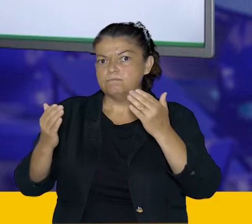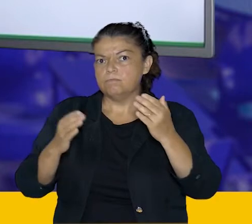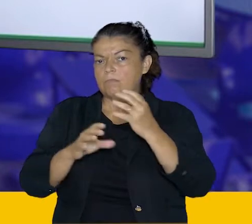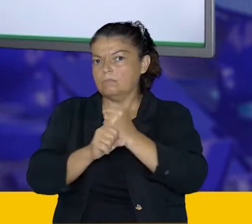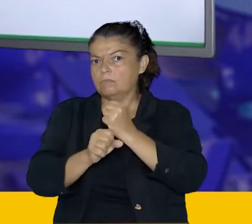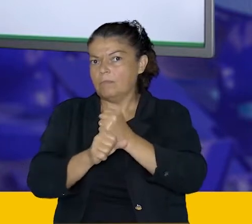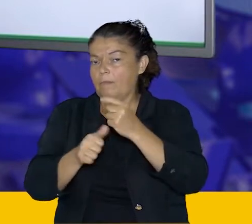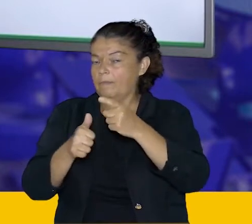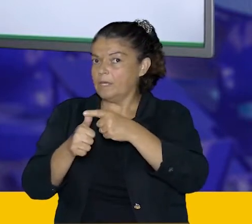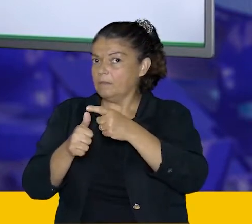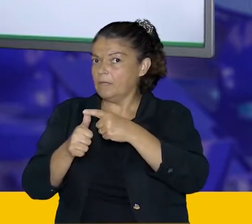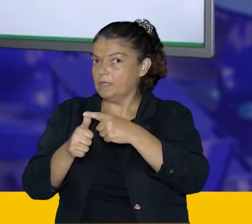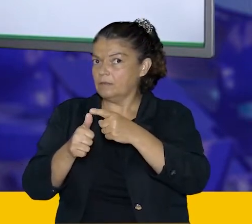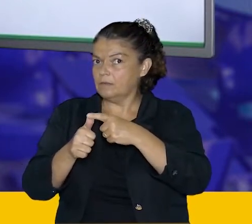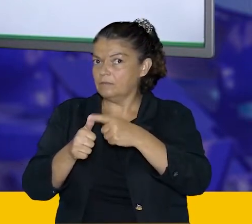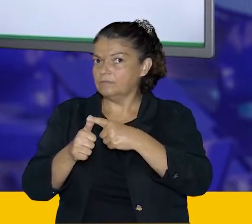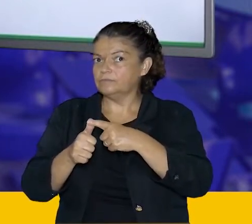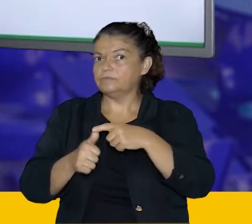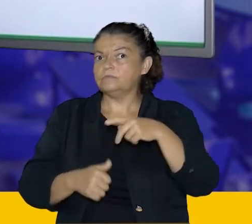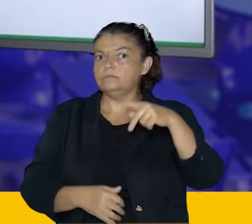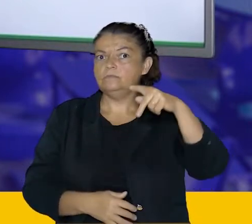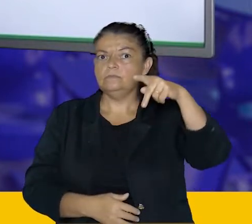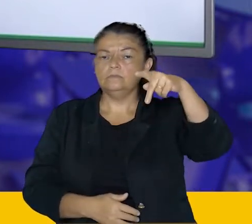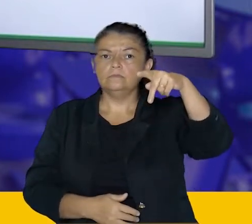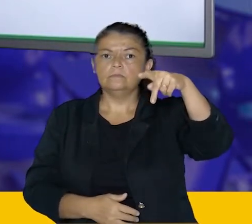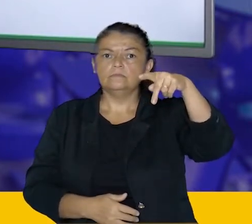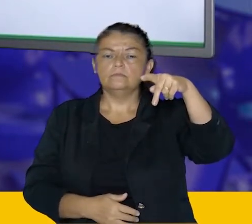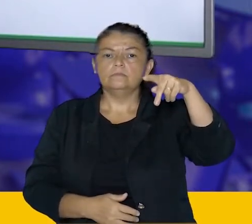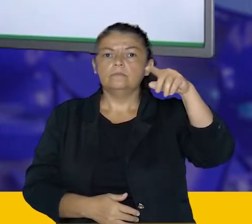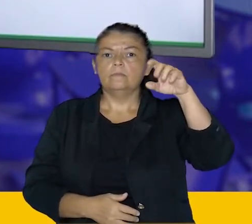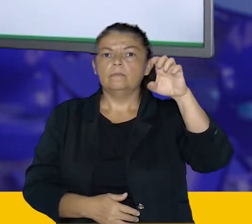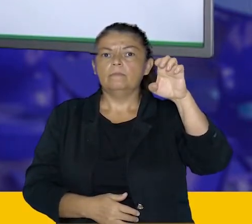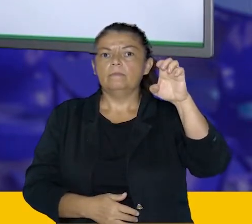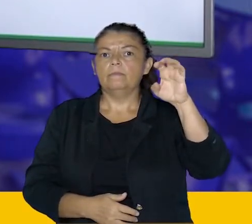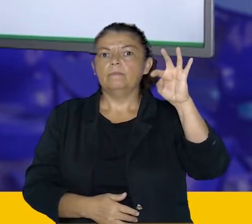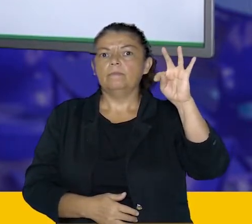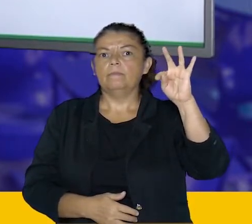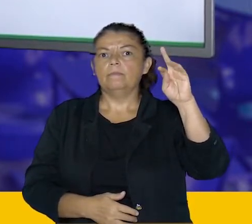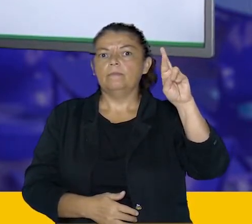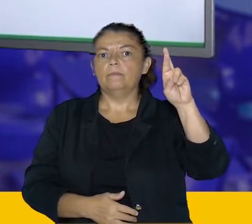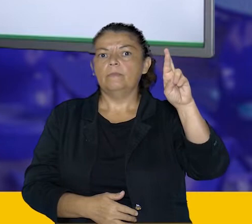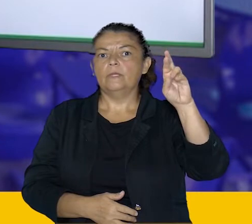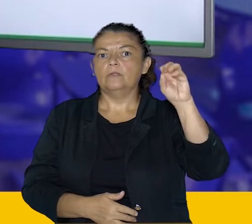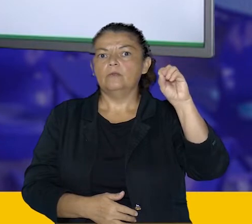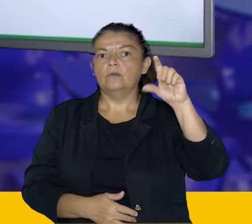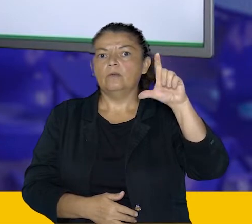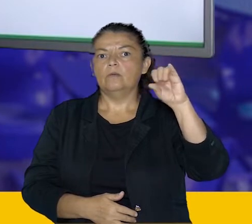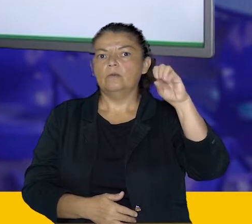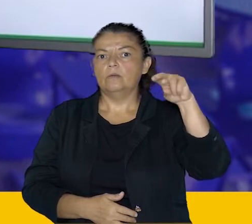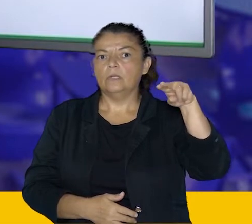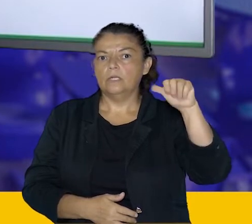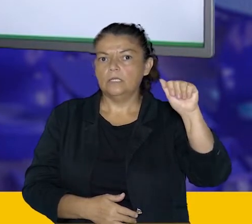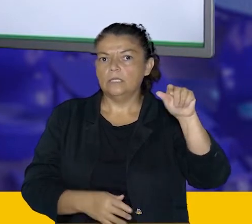Eu peguei primeiro Petrolina. No caso são dois casos só de Petrolina e dois casos só de Fernando de